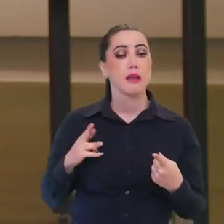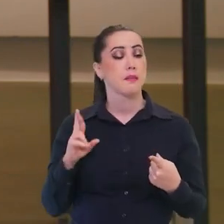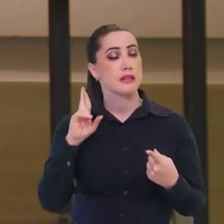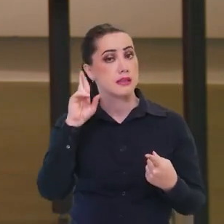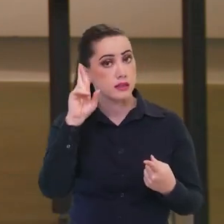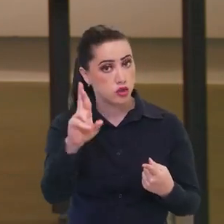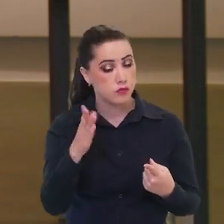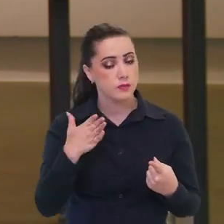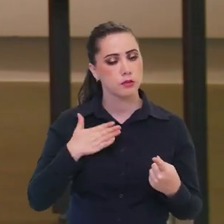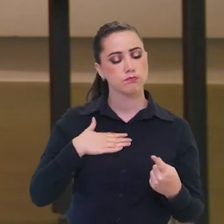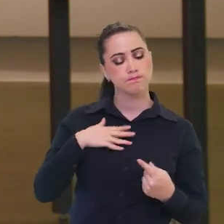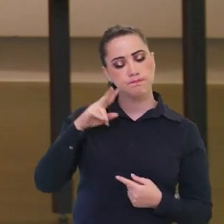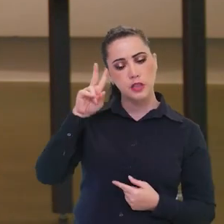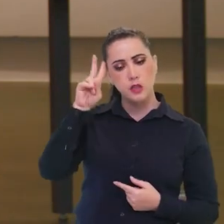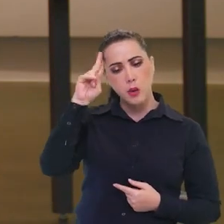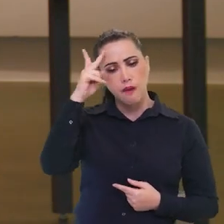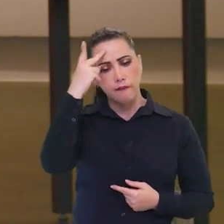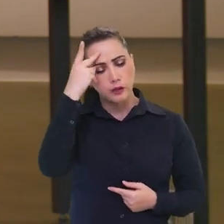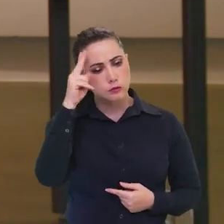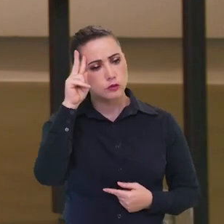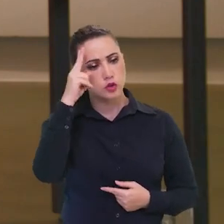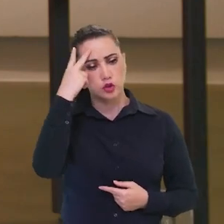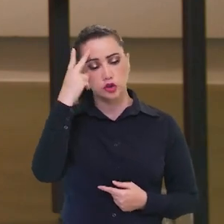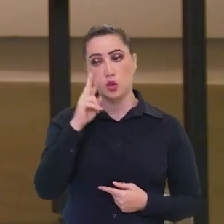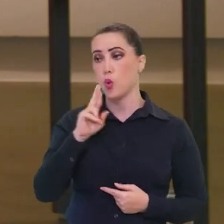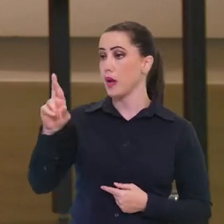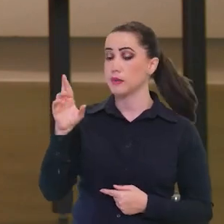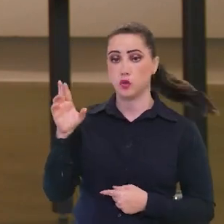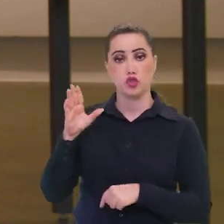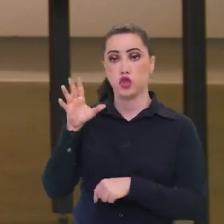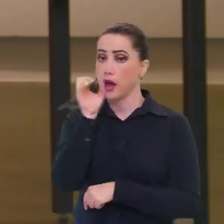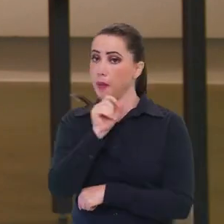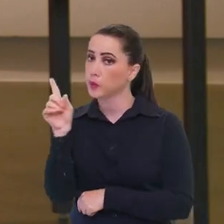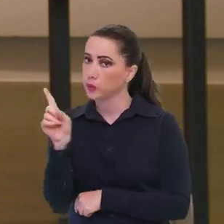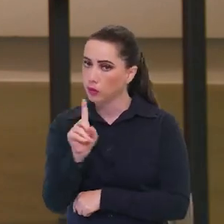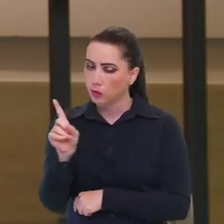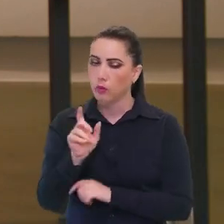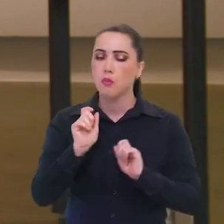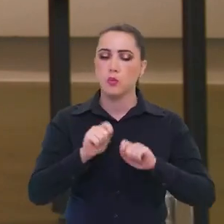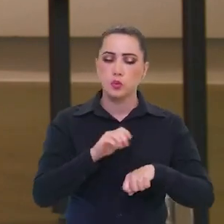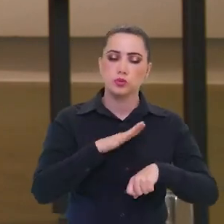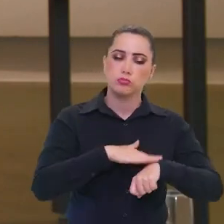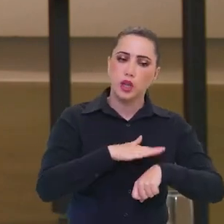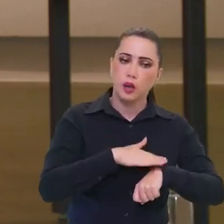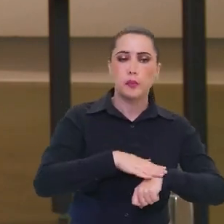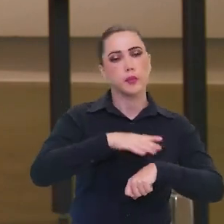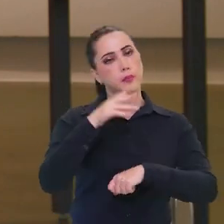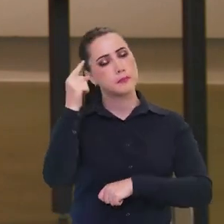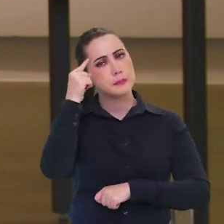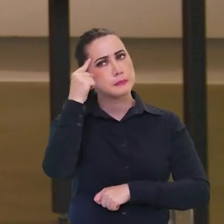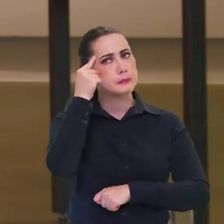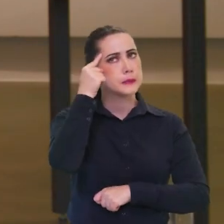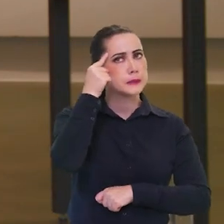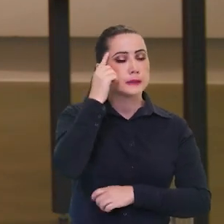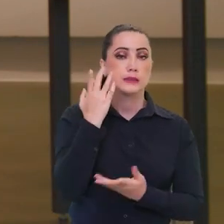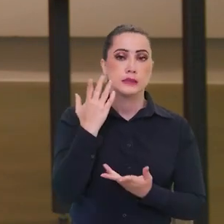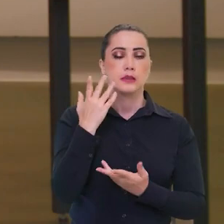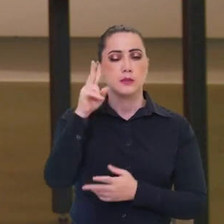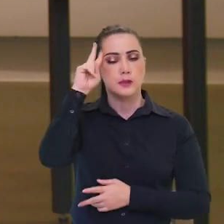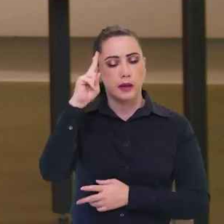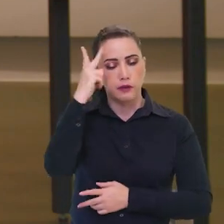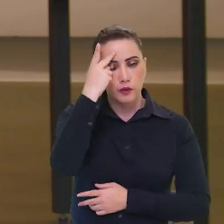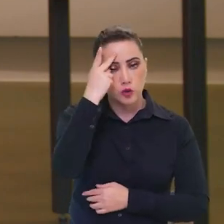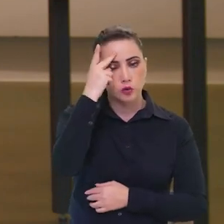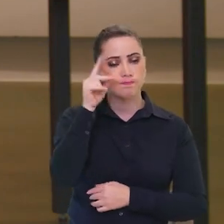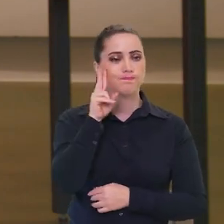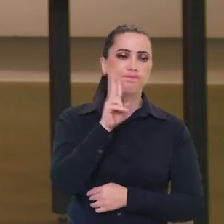representatividade, eu vim entender, eu refleti um pouco, não respondi imediatamente ao convite, pude refletir um pouco, e vi realmente que